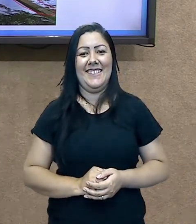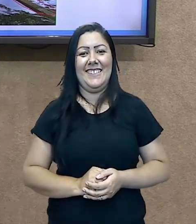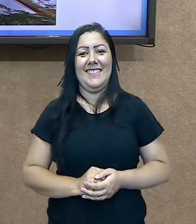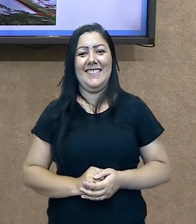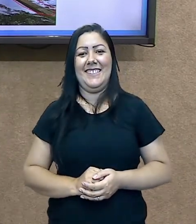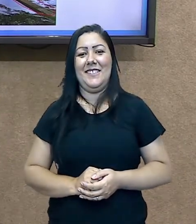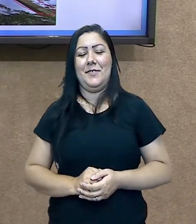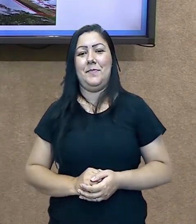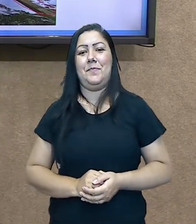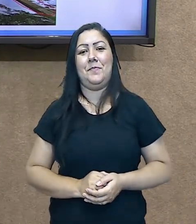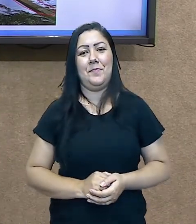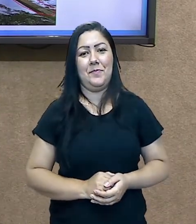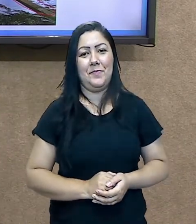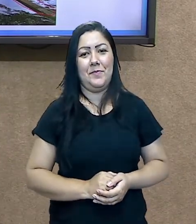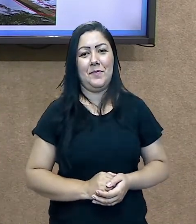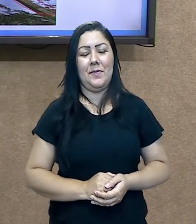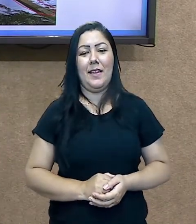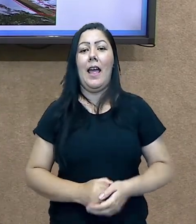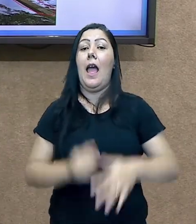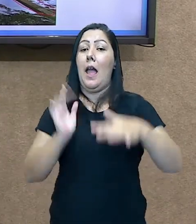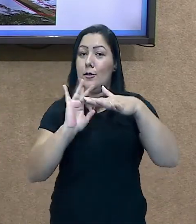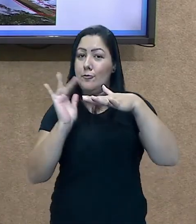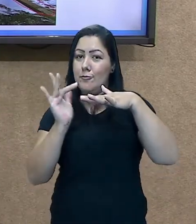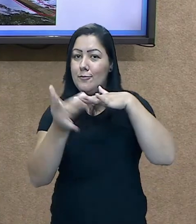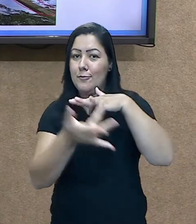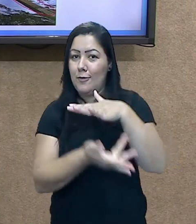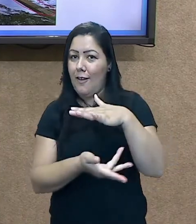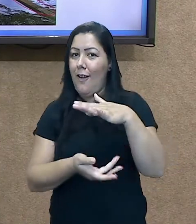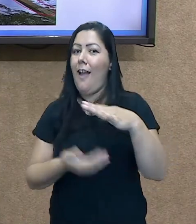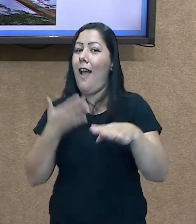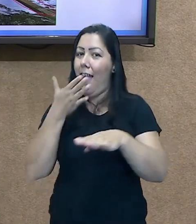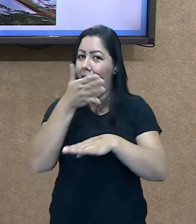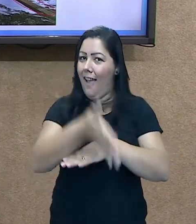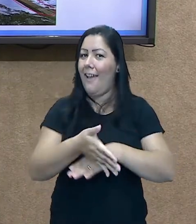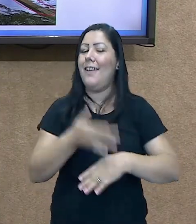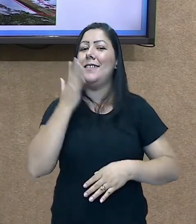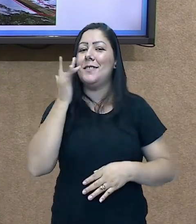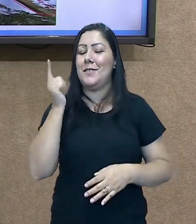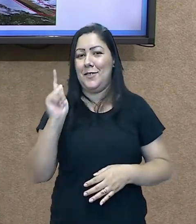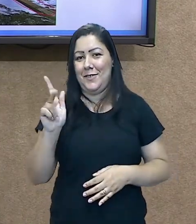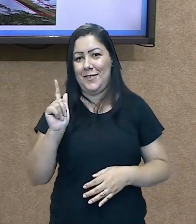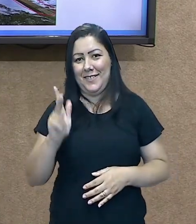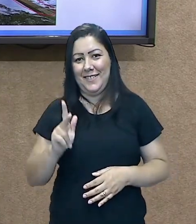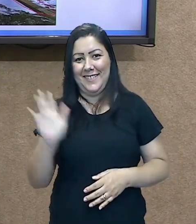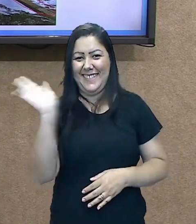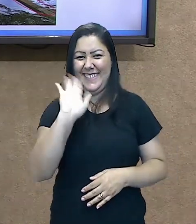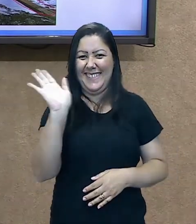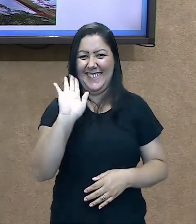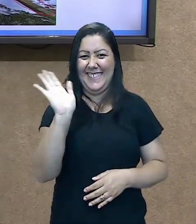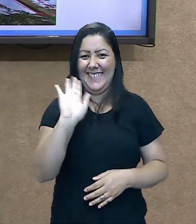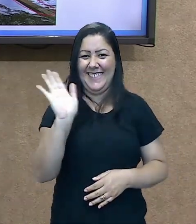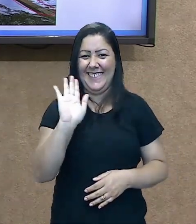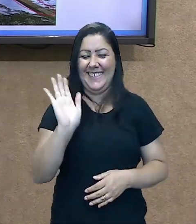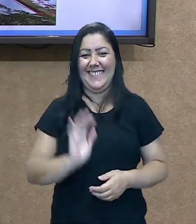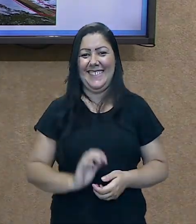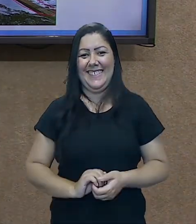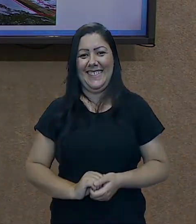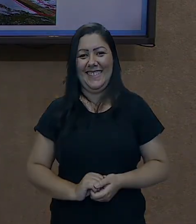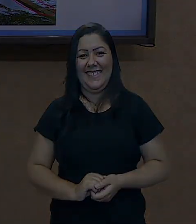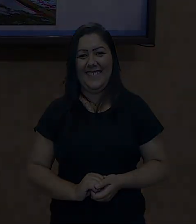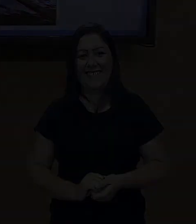Acesse as nossas redes sociais SMEDGV. Tchau, tchau! Até a próxima! tchau!